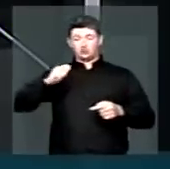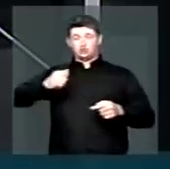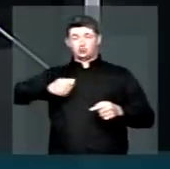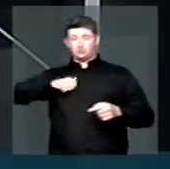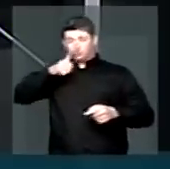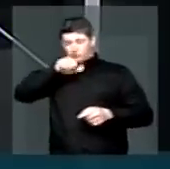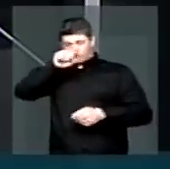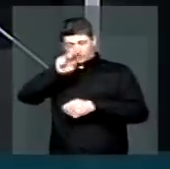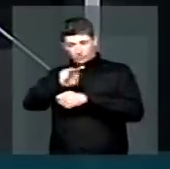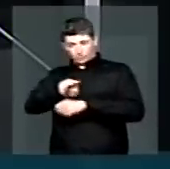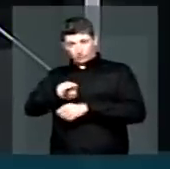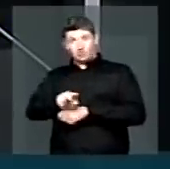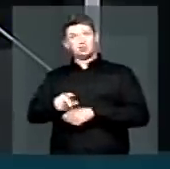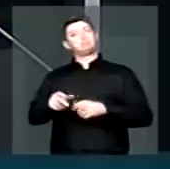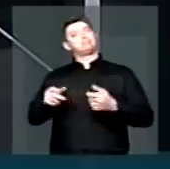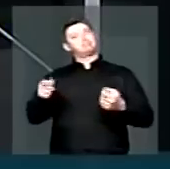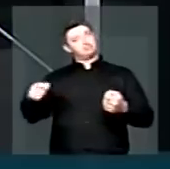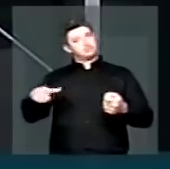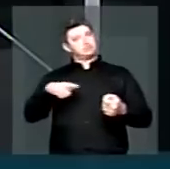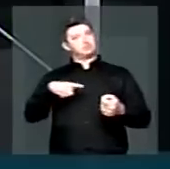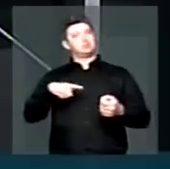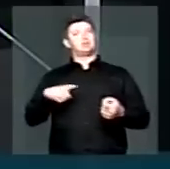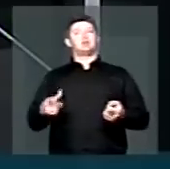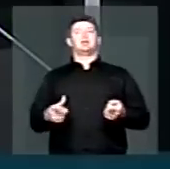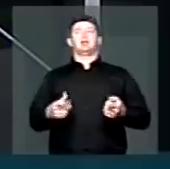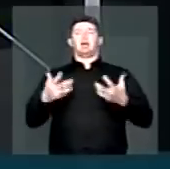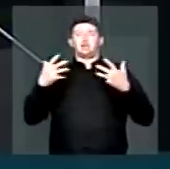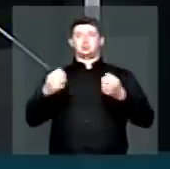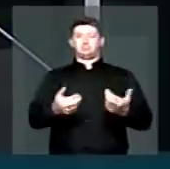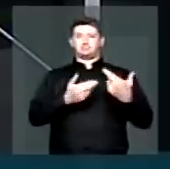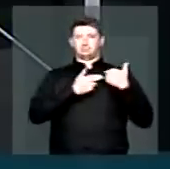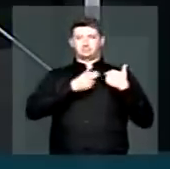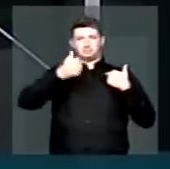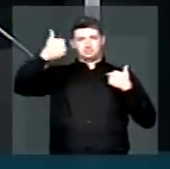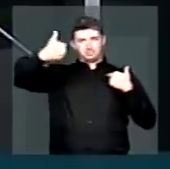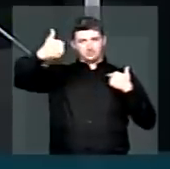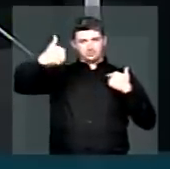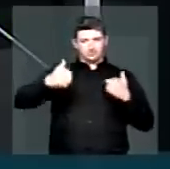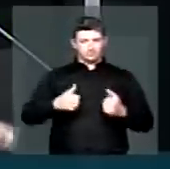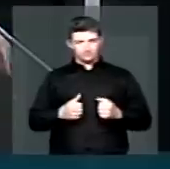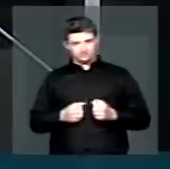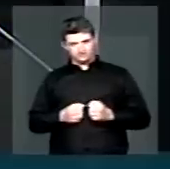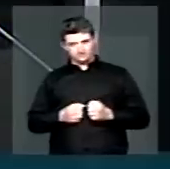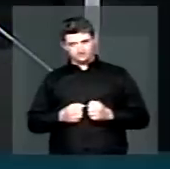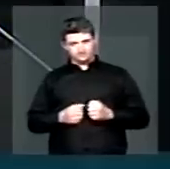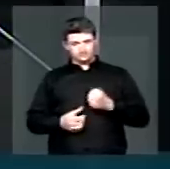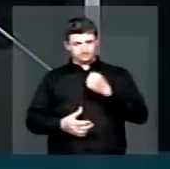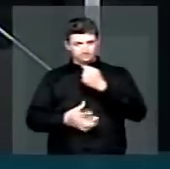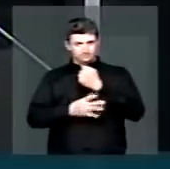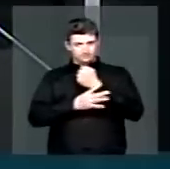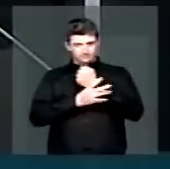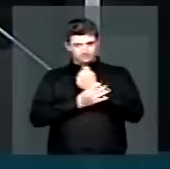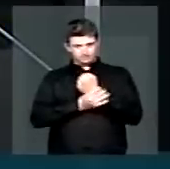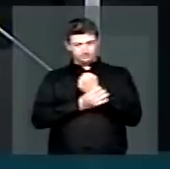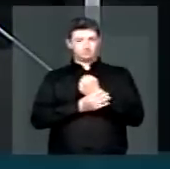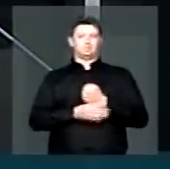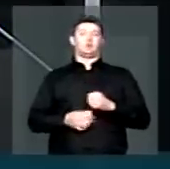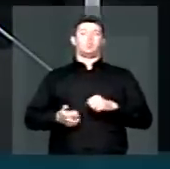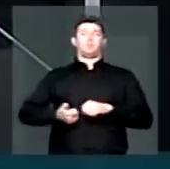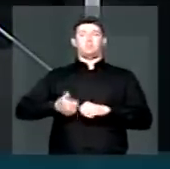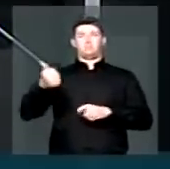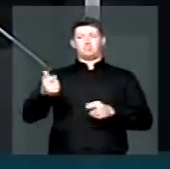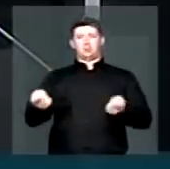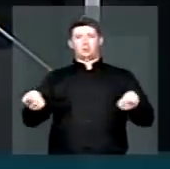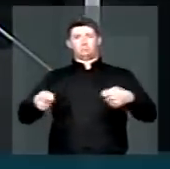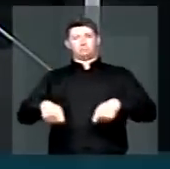nós temos alguns que precisam ser assumidos. Em primeiro lugar, garantir as melhores